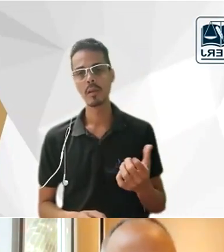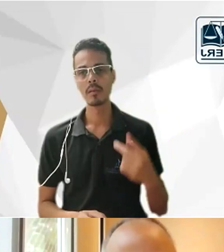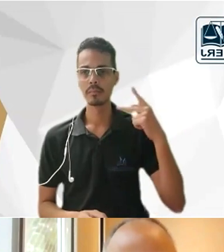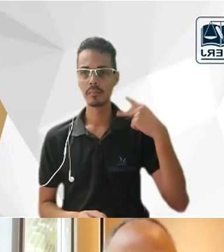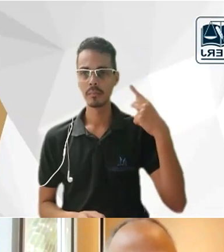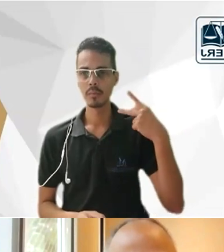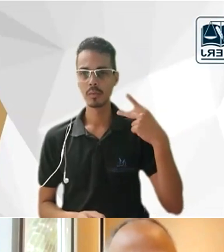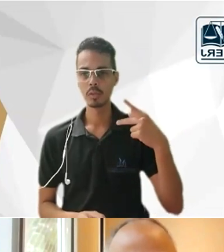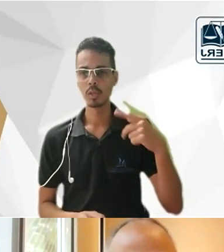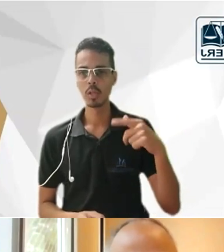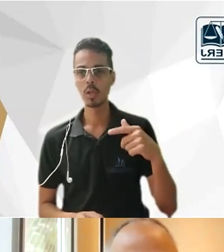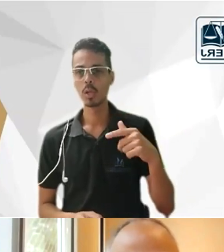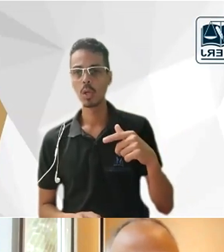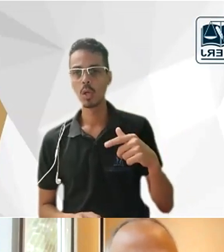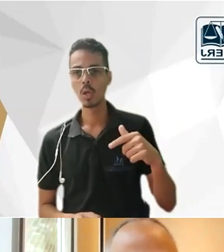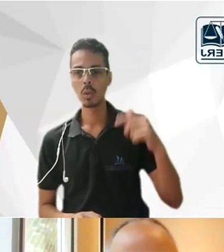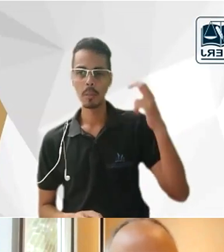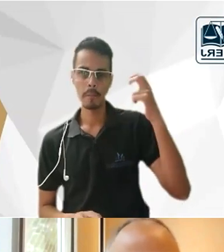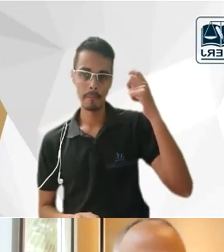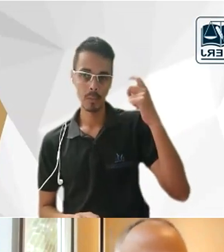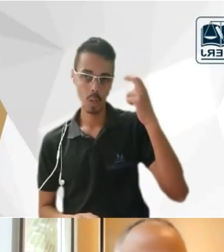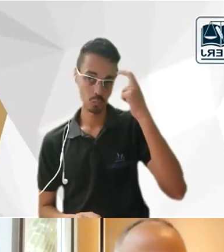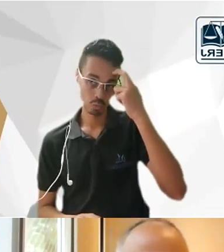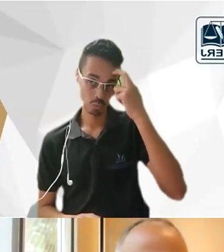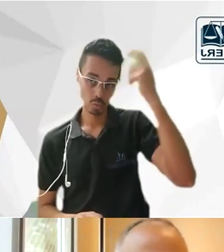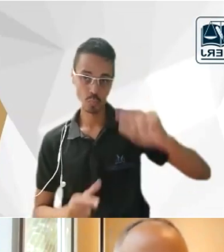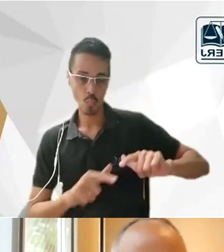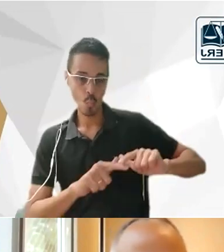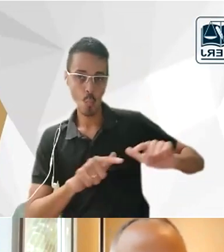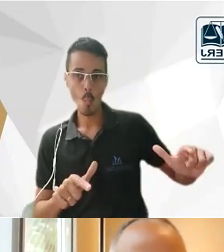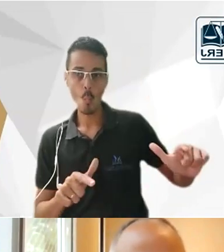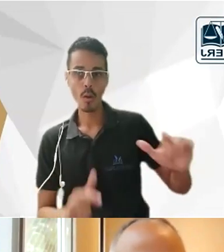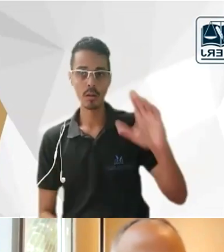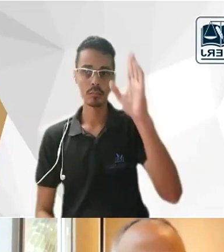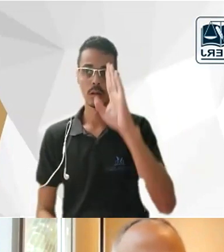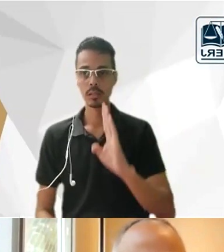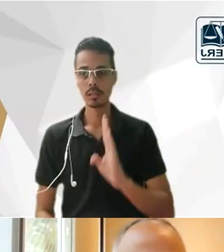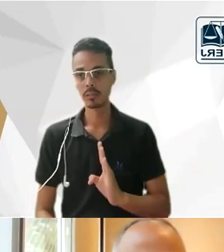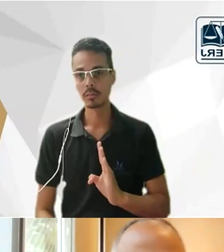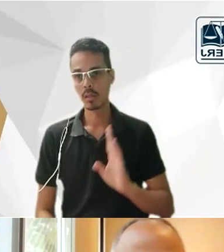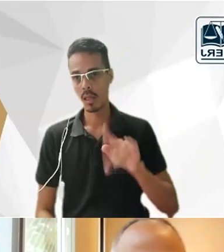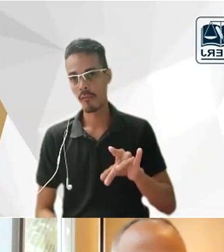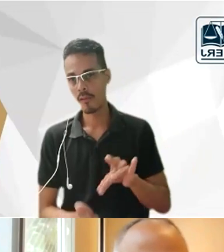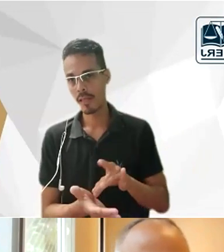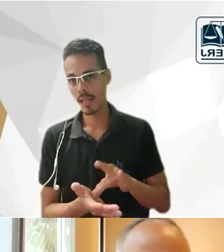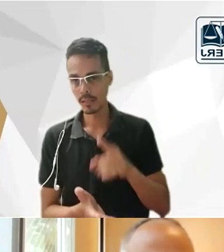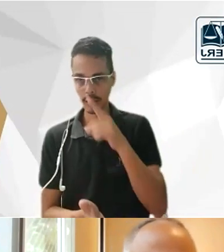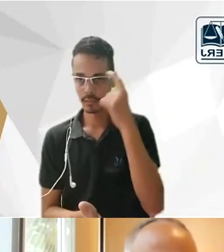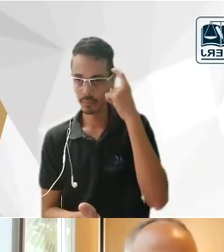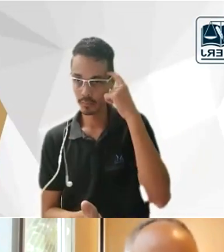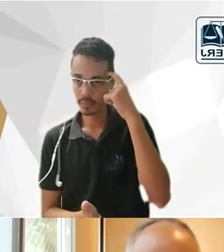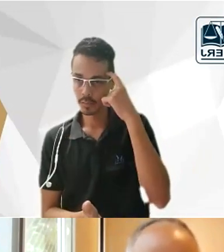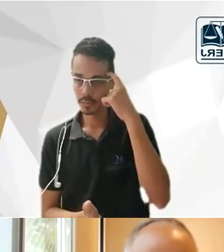deserto dentro do pensamento brasileiro se isso ainda é uma realidade dentro do estudo de um direito